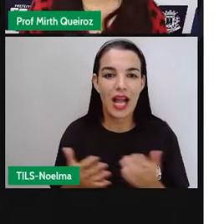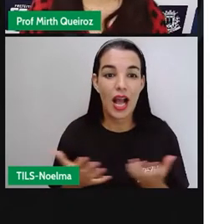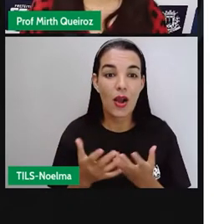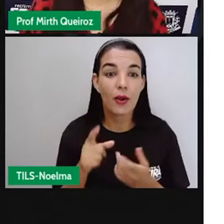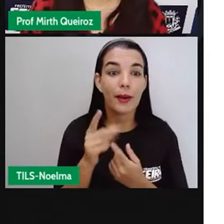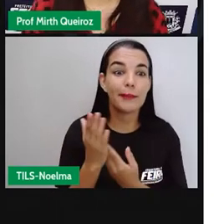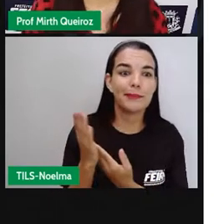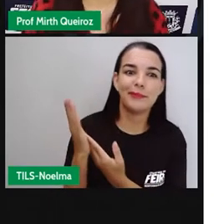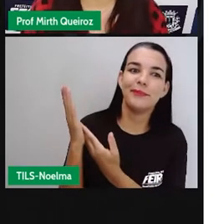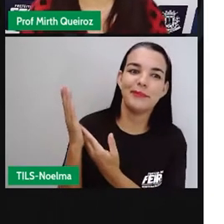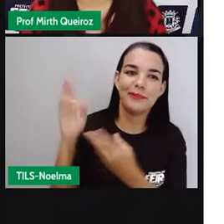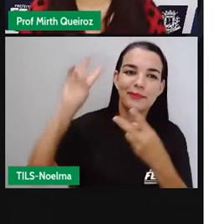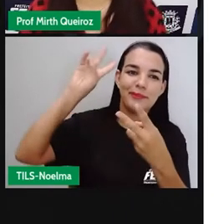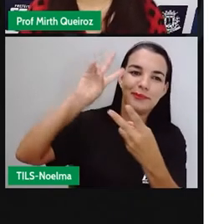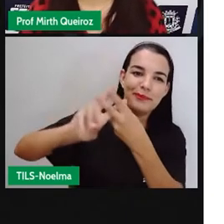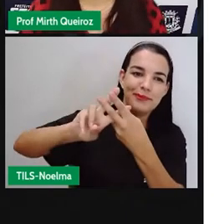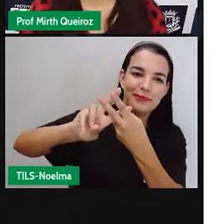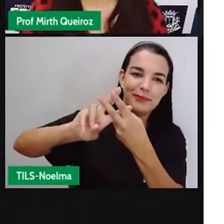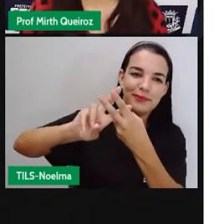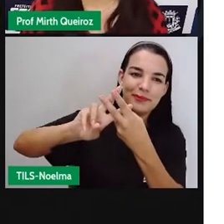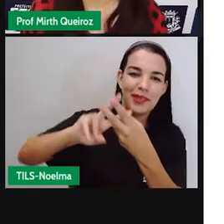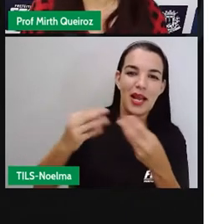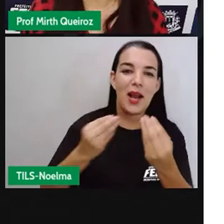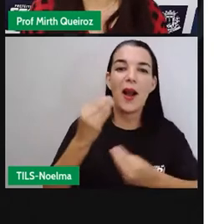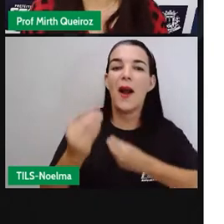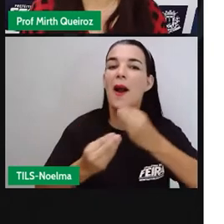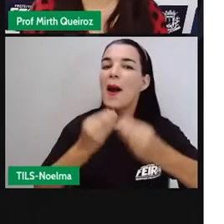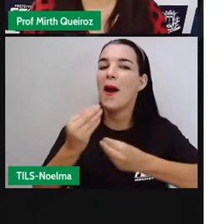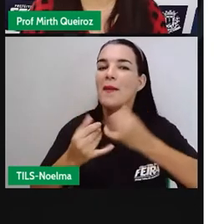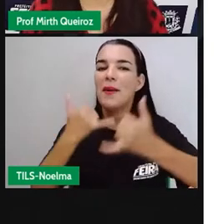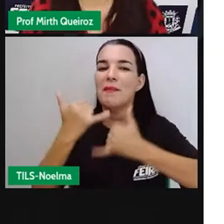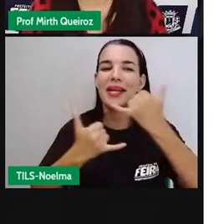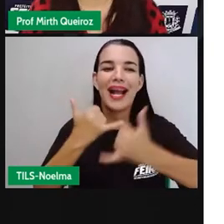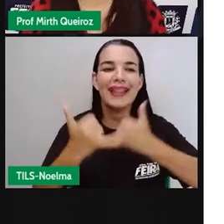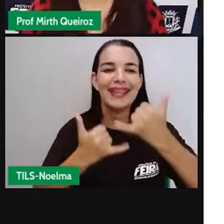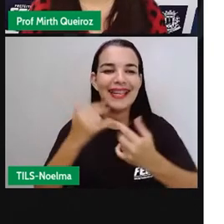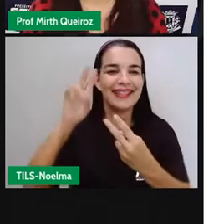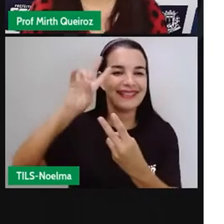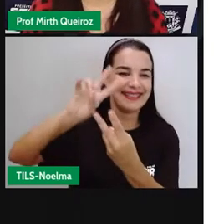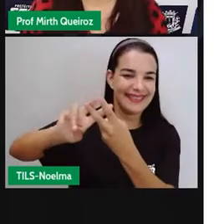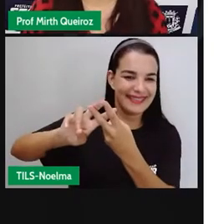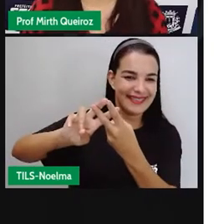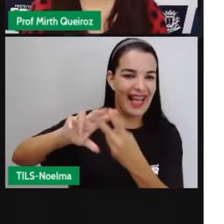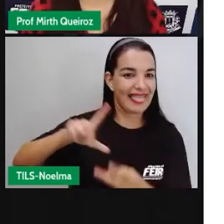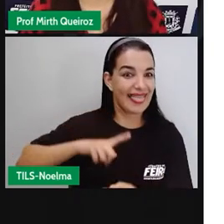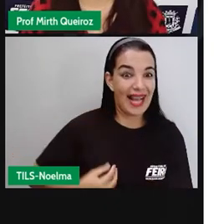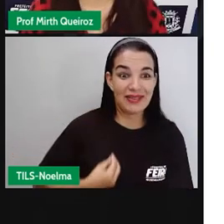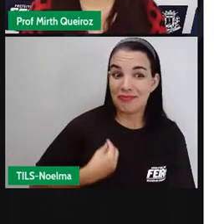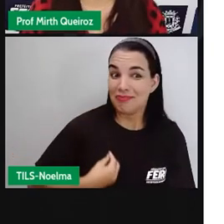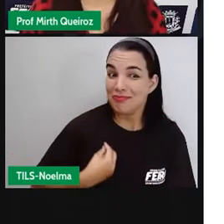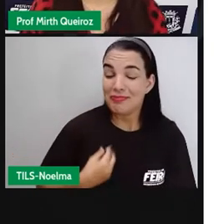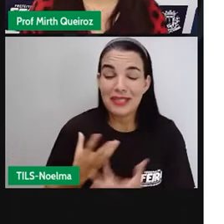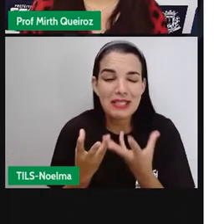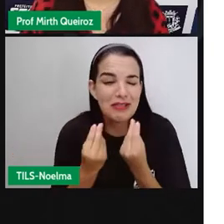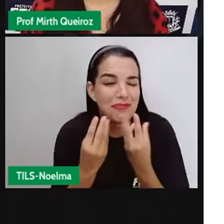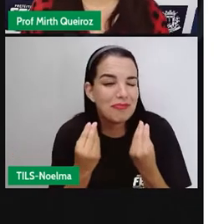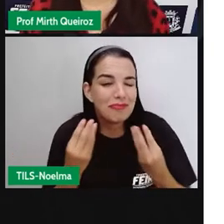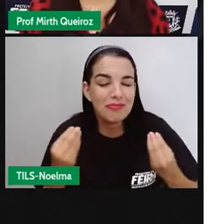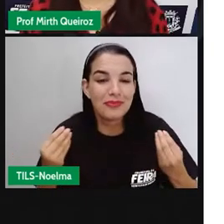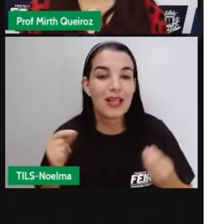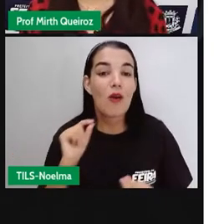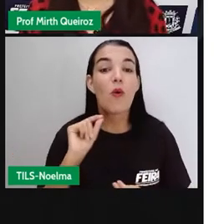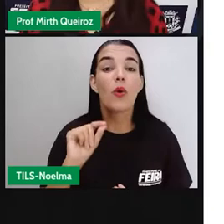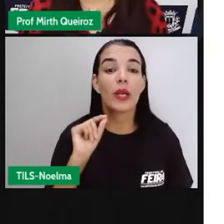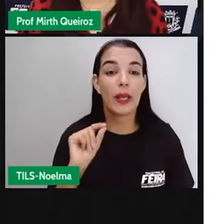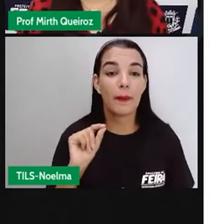Temos a cadeia também, que está bastante presente aí, como brincadeira de arraiar, onde